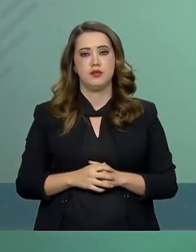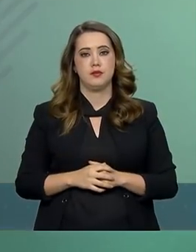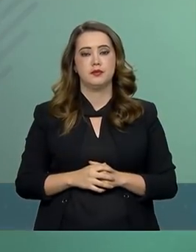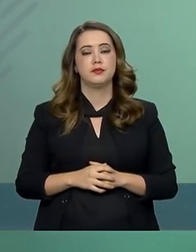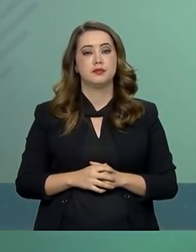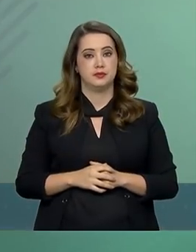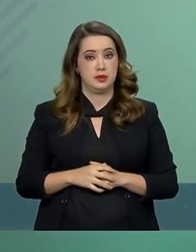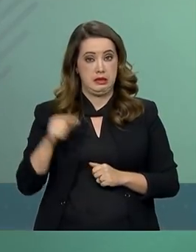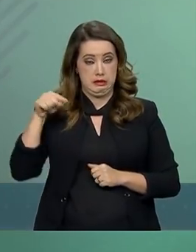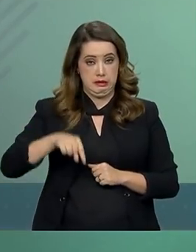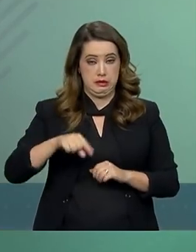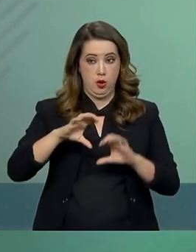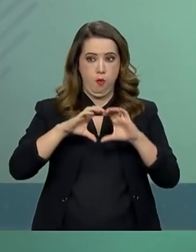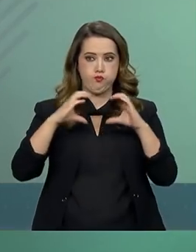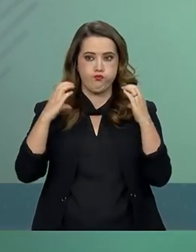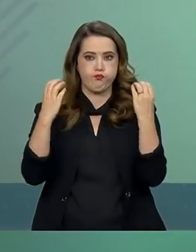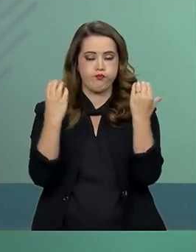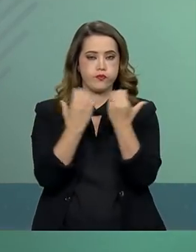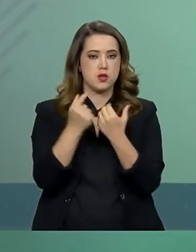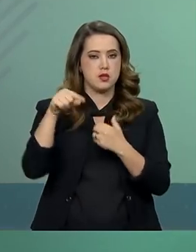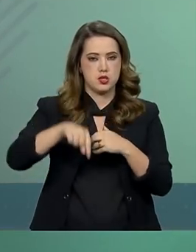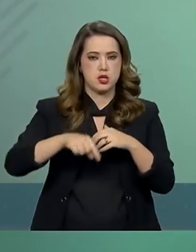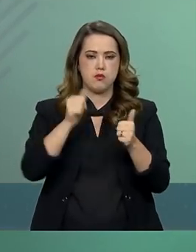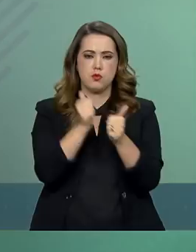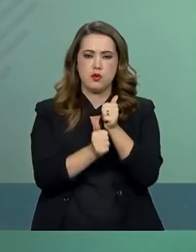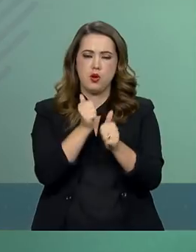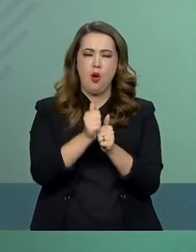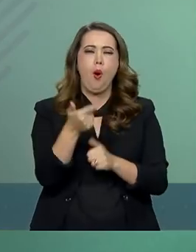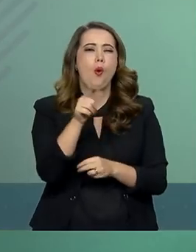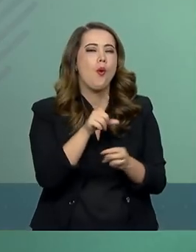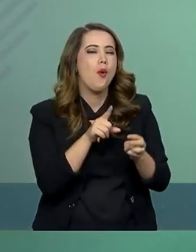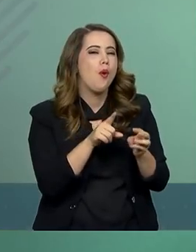Garrincha. e a outra, Jussara?